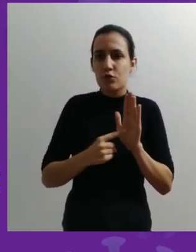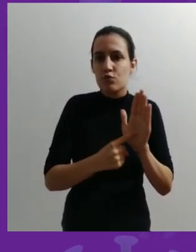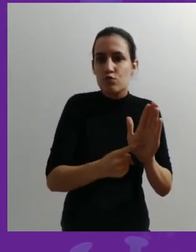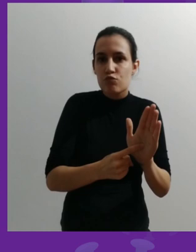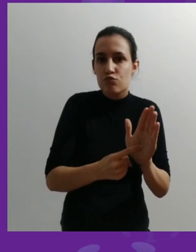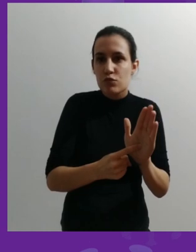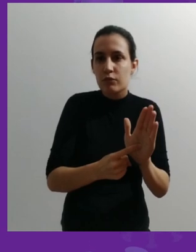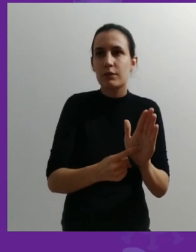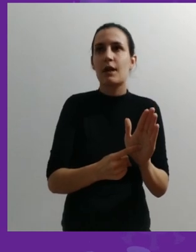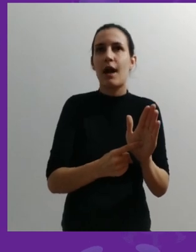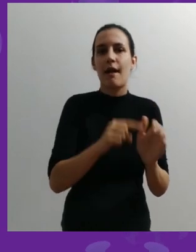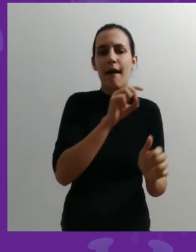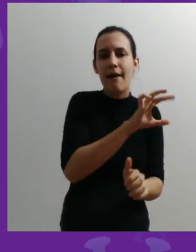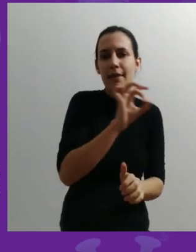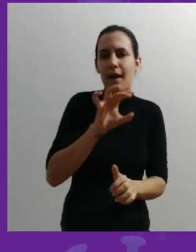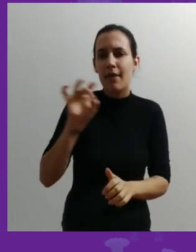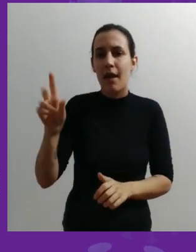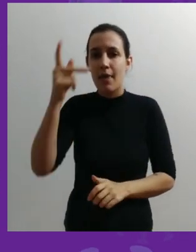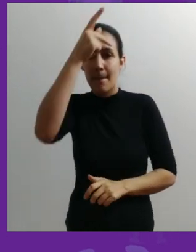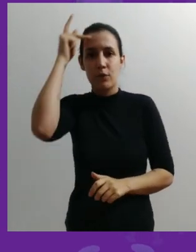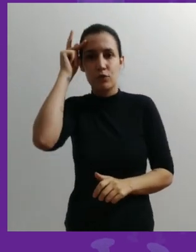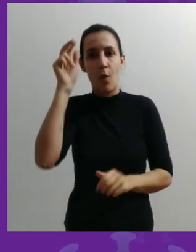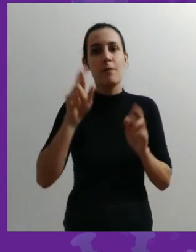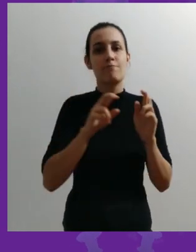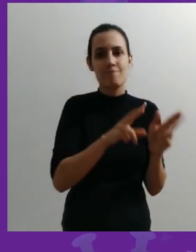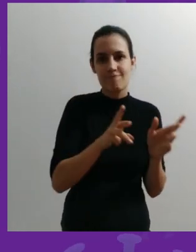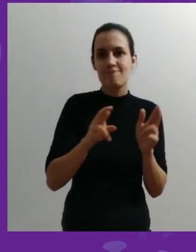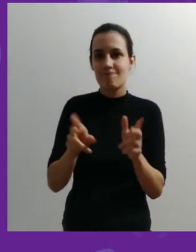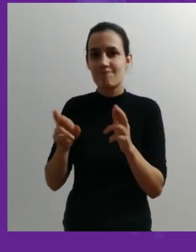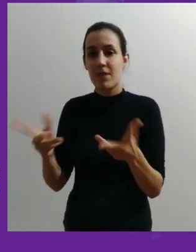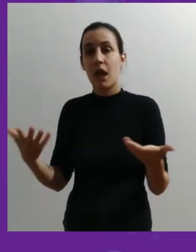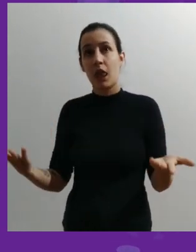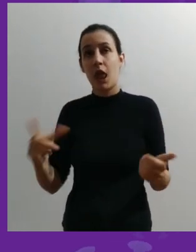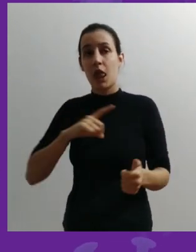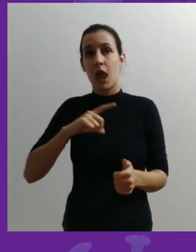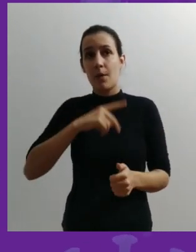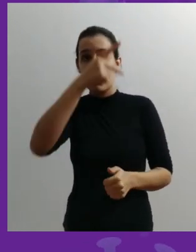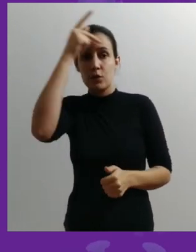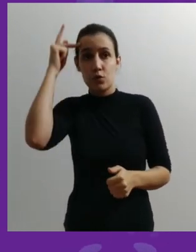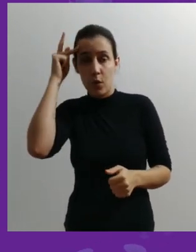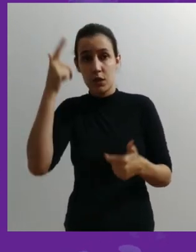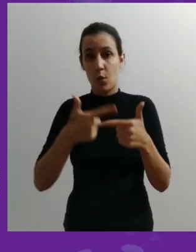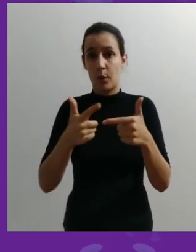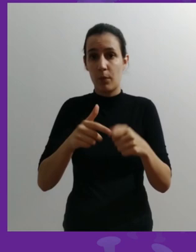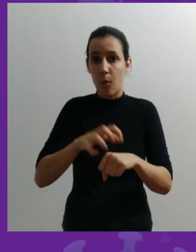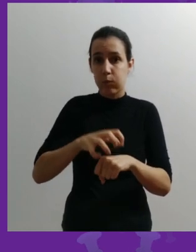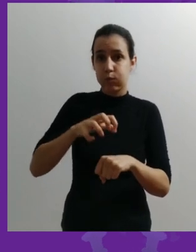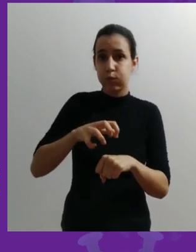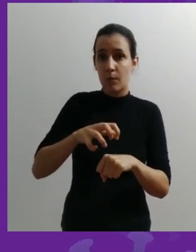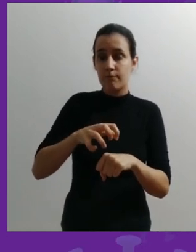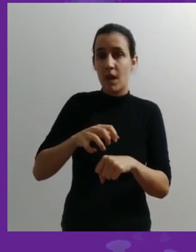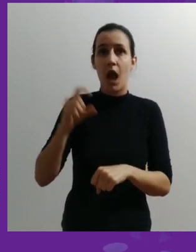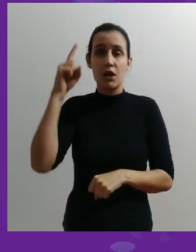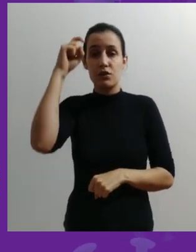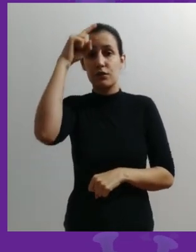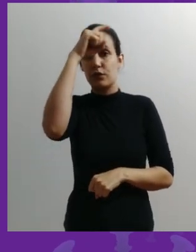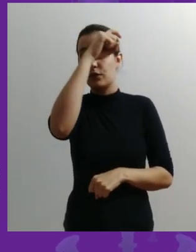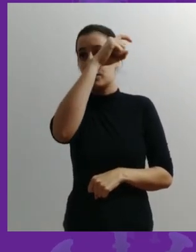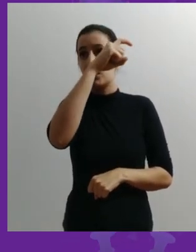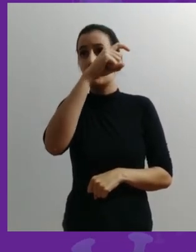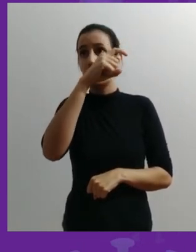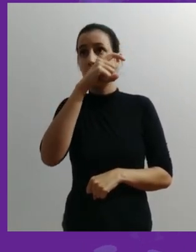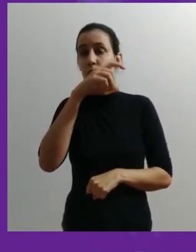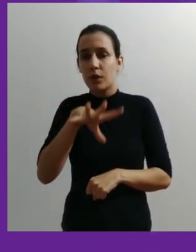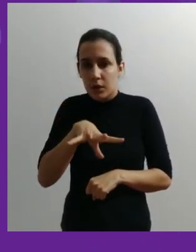manifestar de maneira diferente entre as pessoas. Então tem pessoas que o problema inflamatório faz uma dificuldade muito